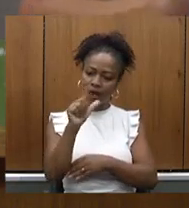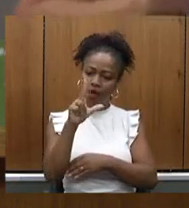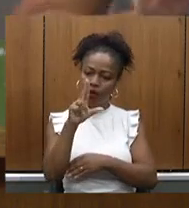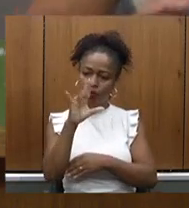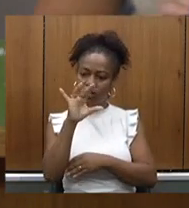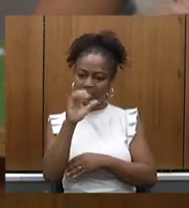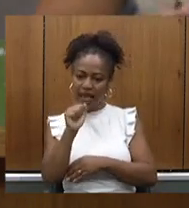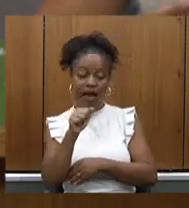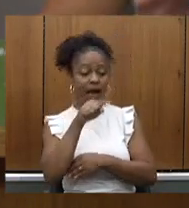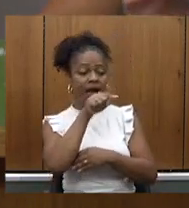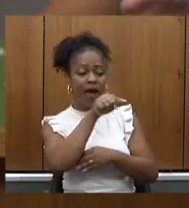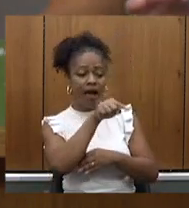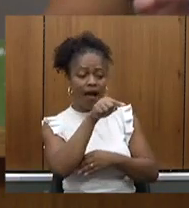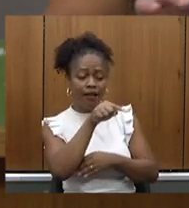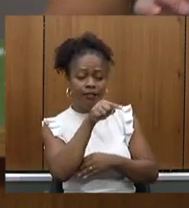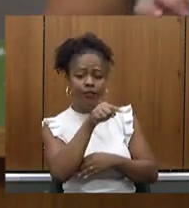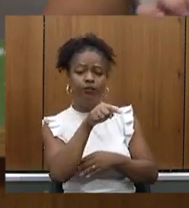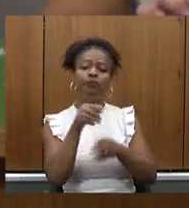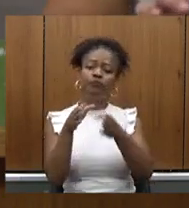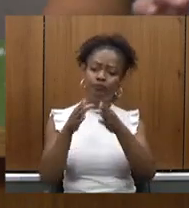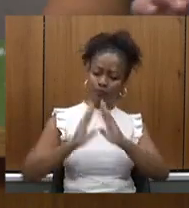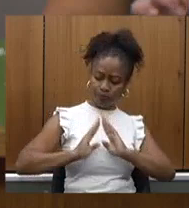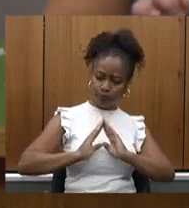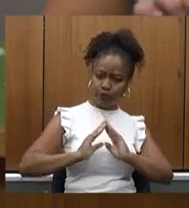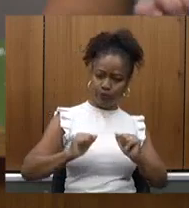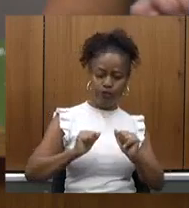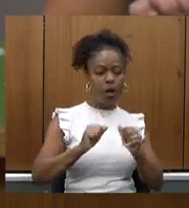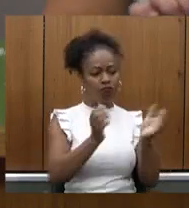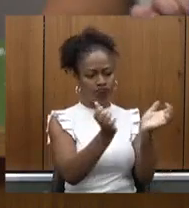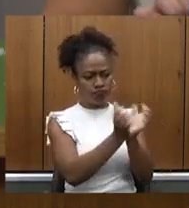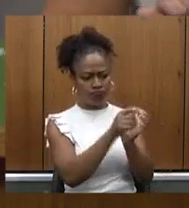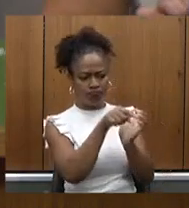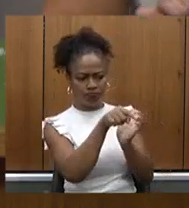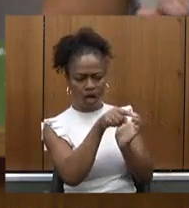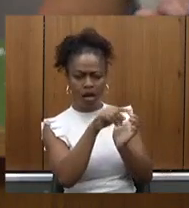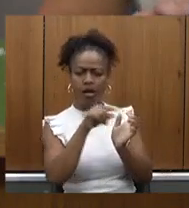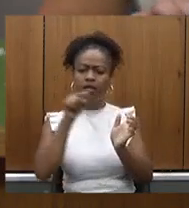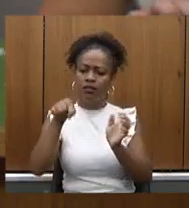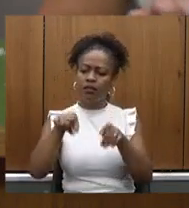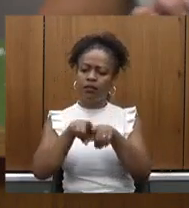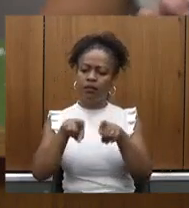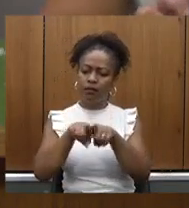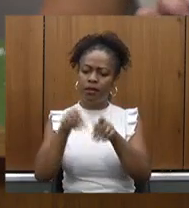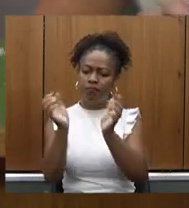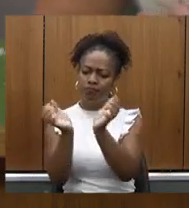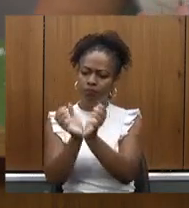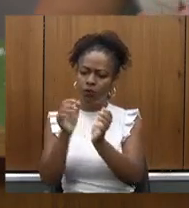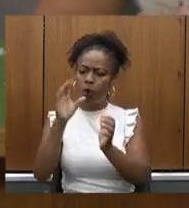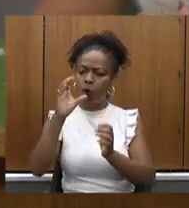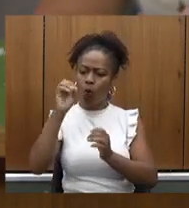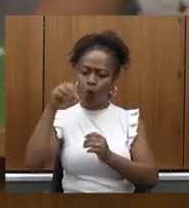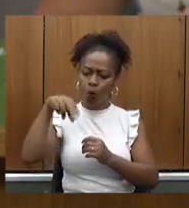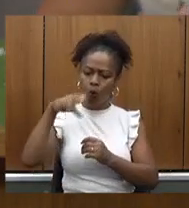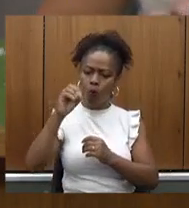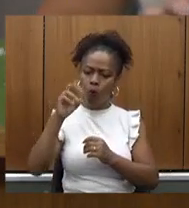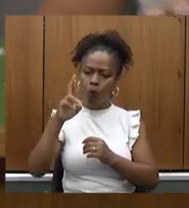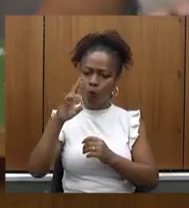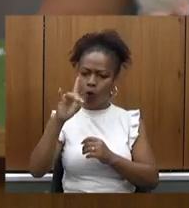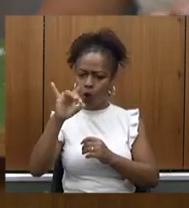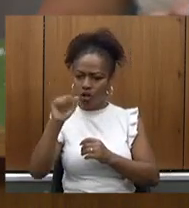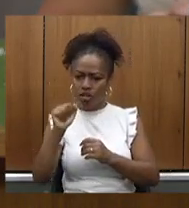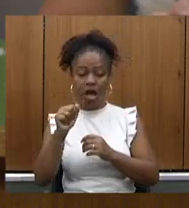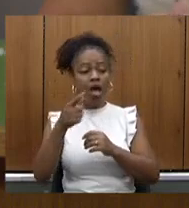união da unidade Santa Lúcia com a unidade do Concórdia para redução do custo deles então nós nos comprometemos com